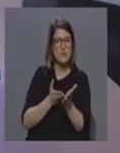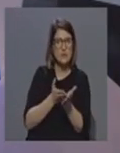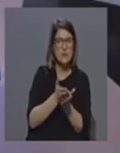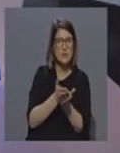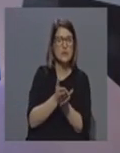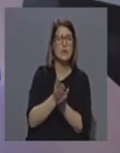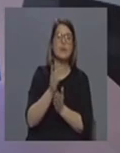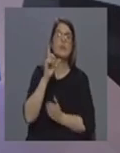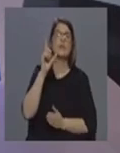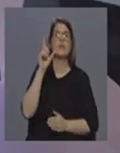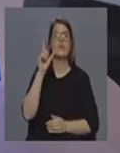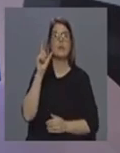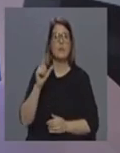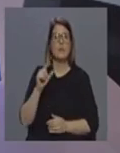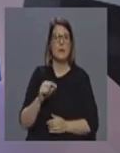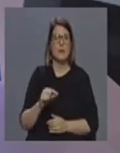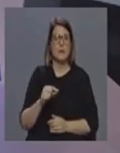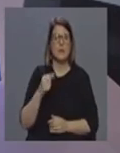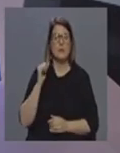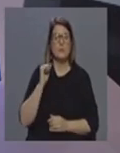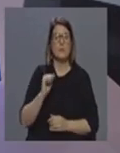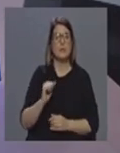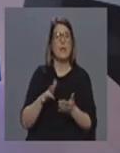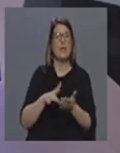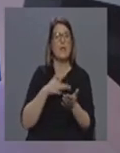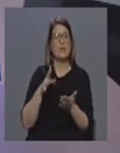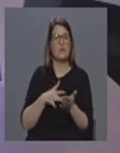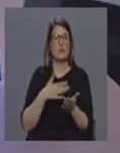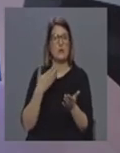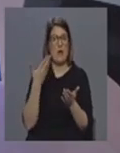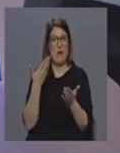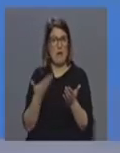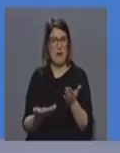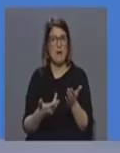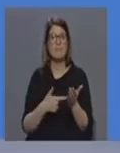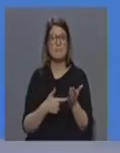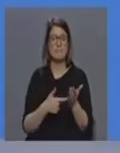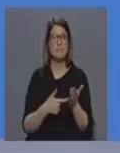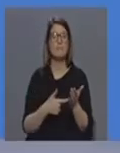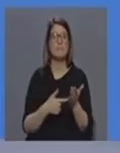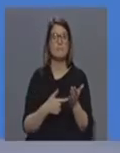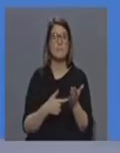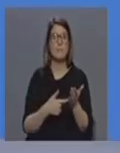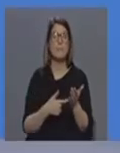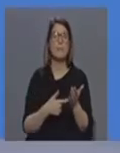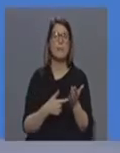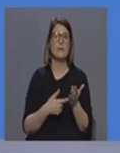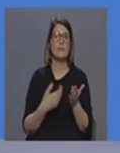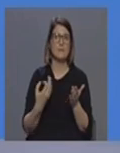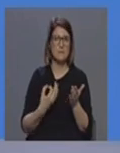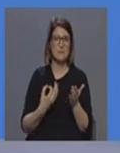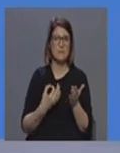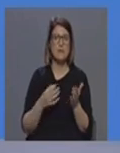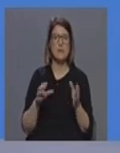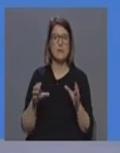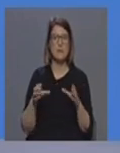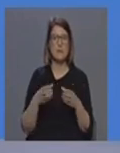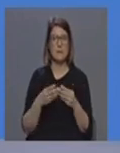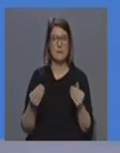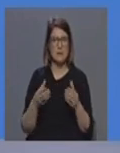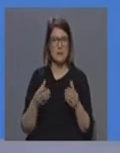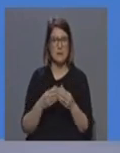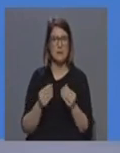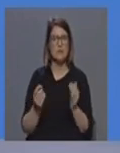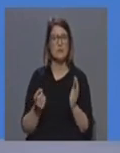lendo a literatura disponível e verificando se nós temos os equipamentos e